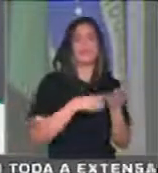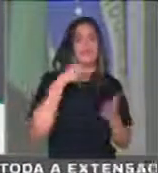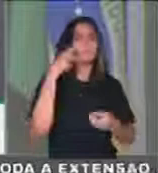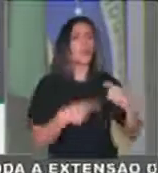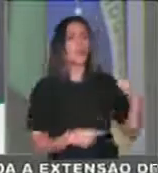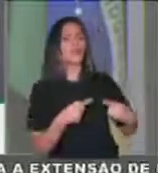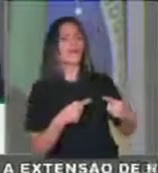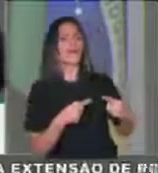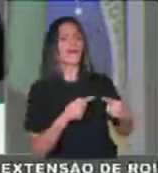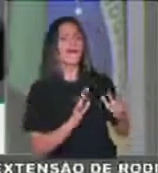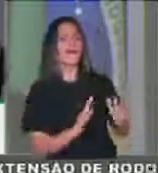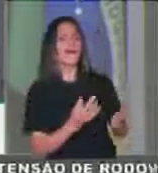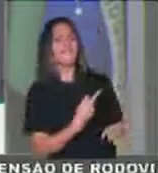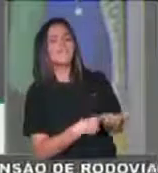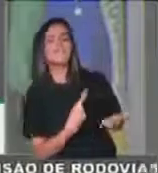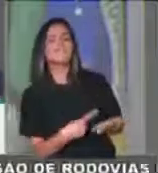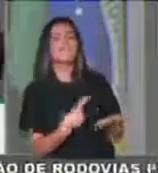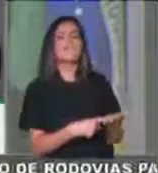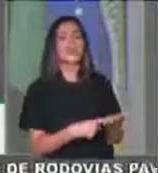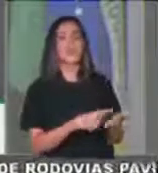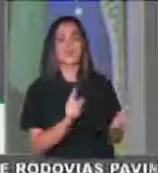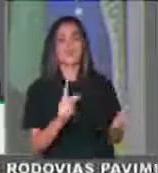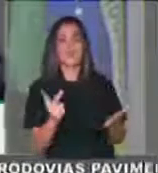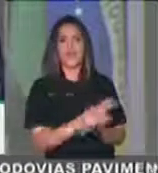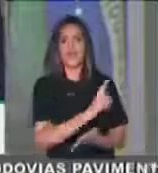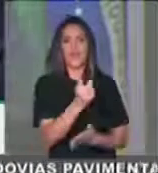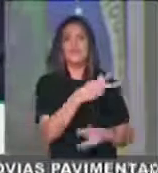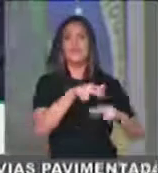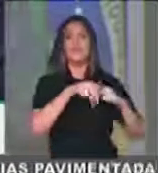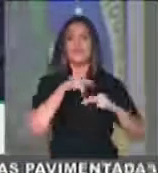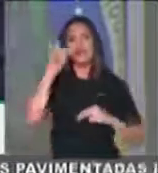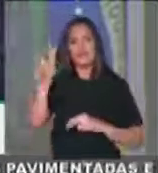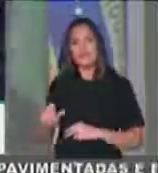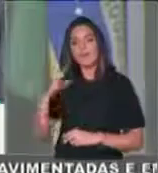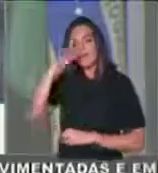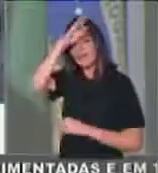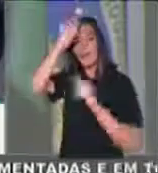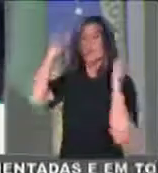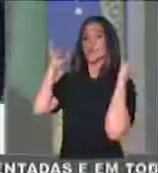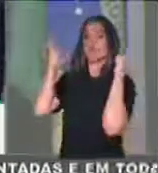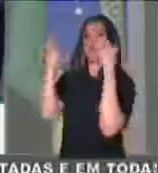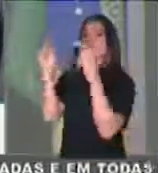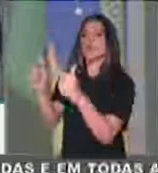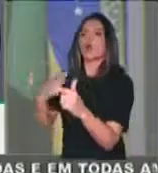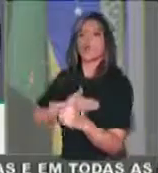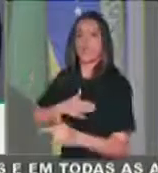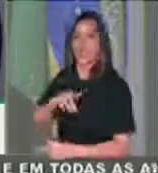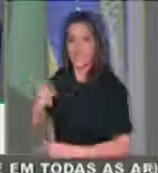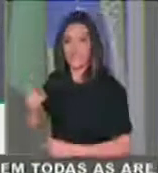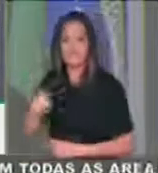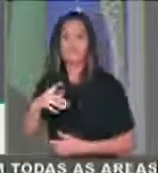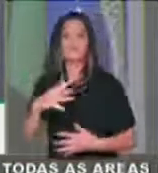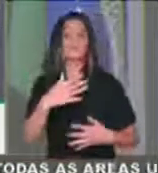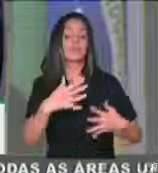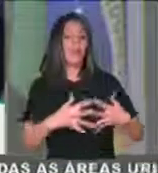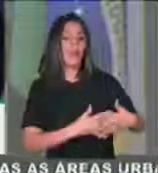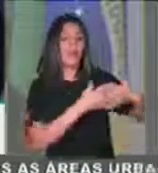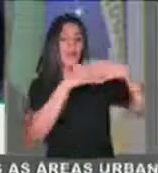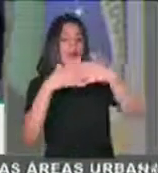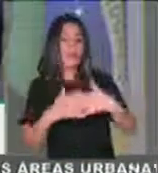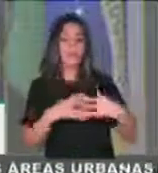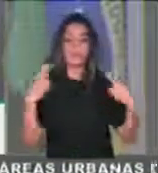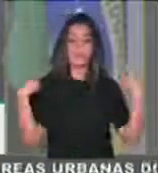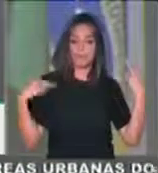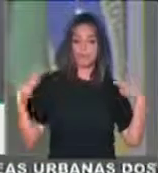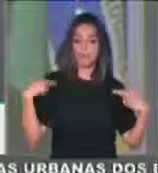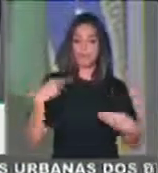por causa da popularidade do presidente Bolsonaro. Ou seja, os caminhoneiros que estão vendo que o